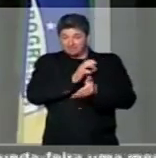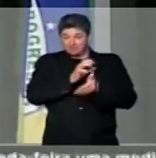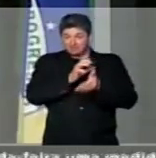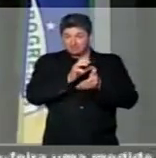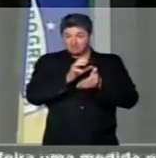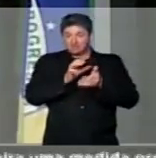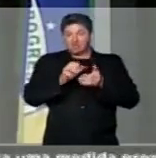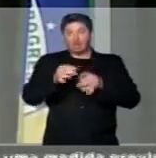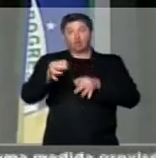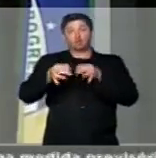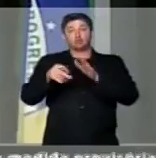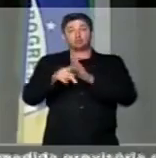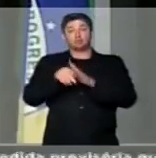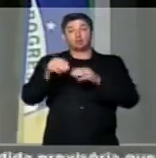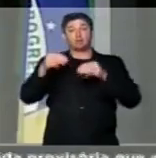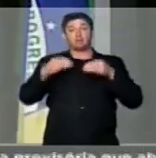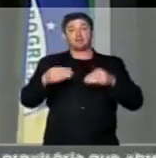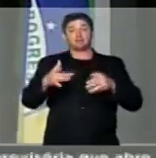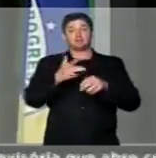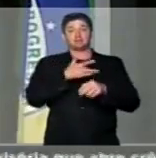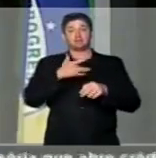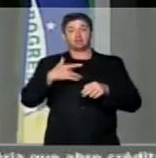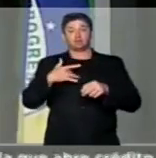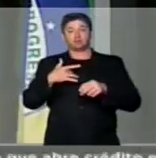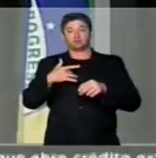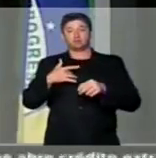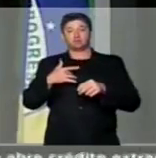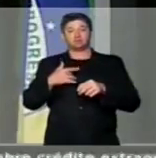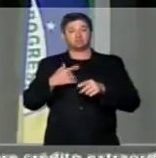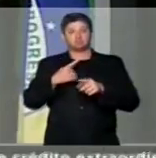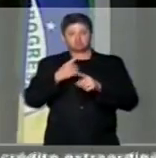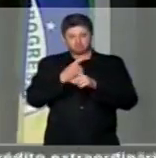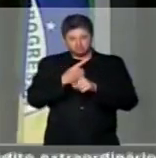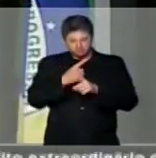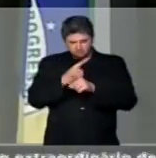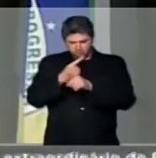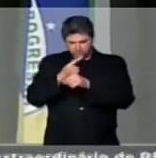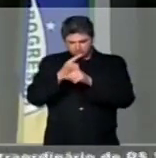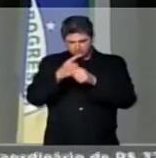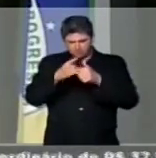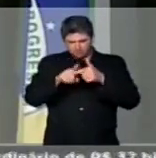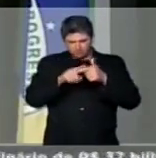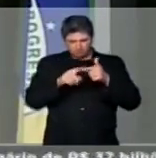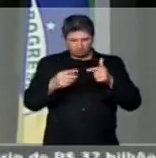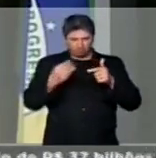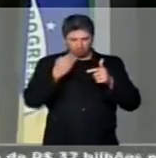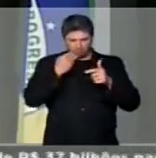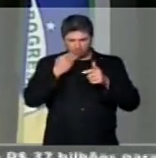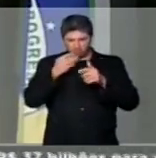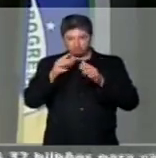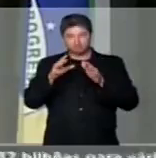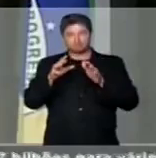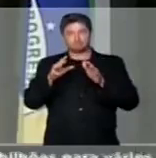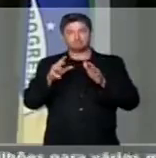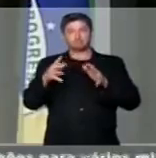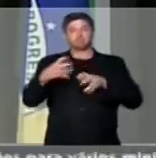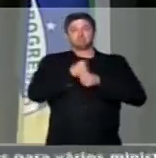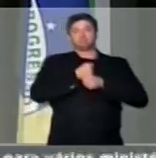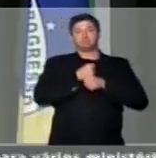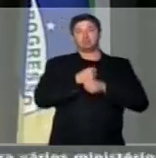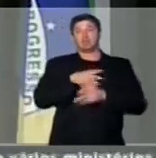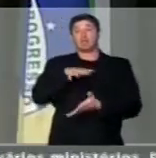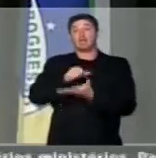departamento jurídico do Ministério da Saúde começa a encontrar questões a serem colocadas sobre